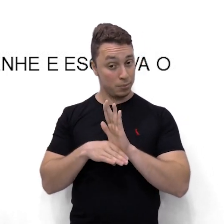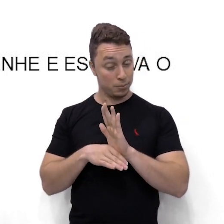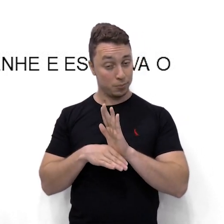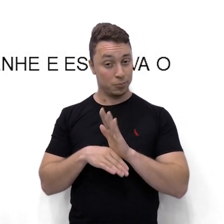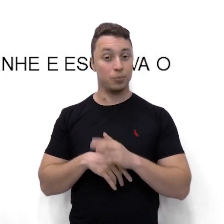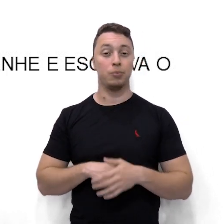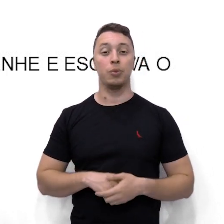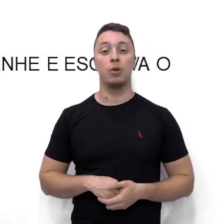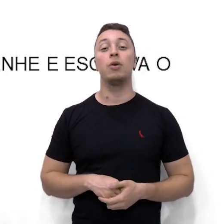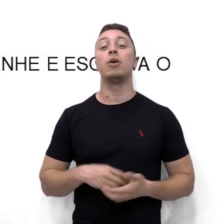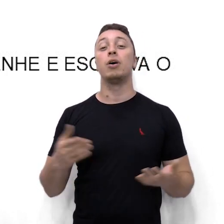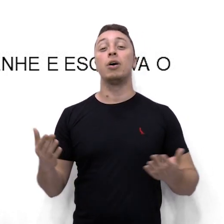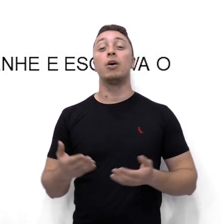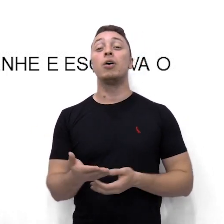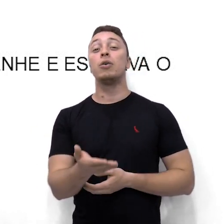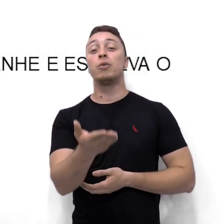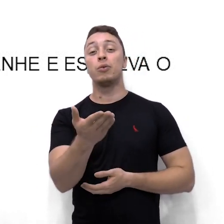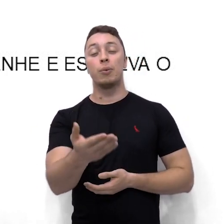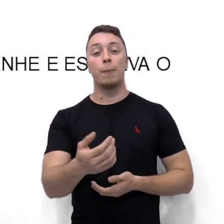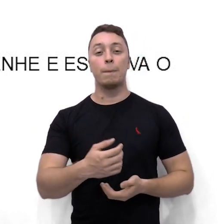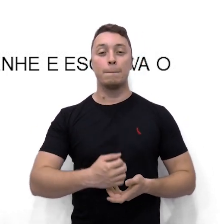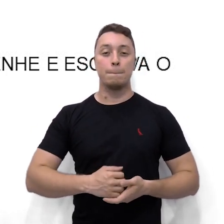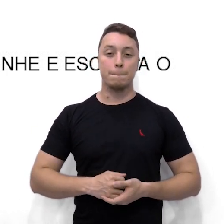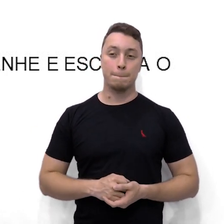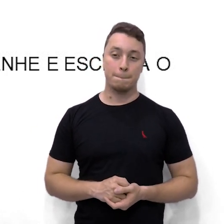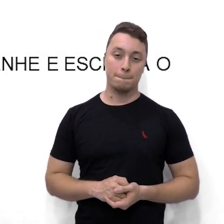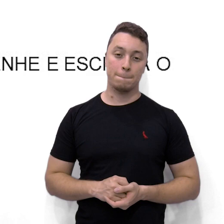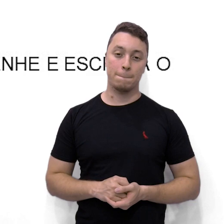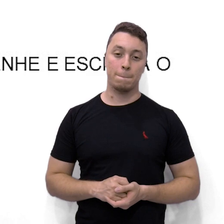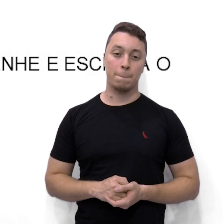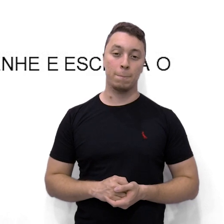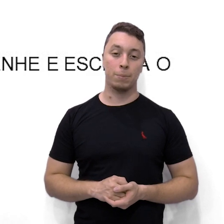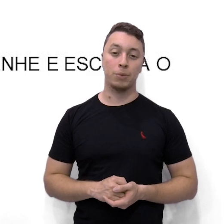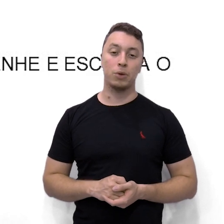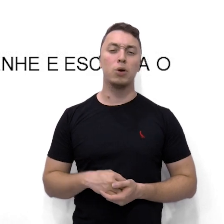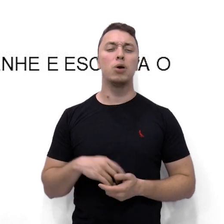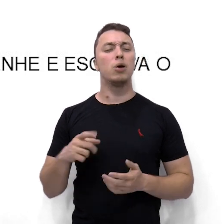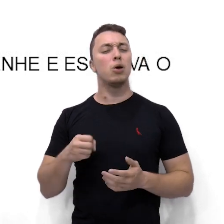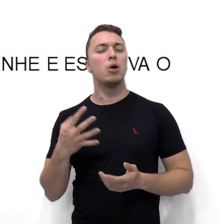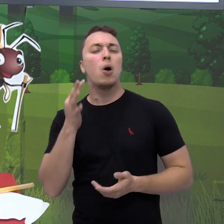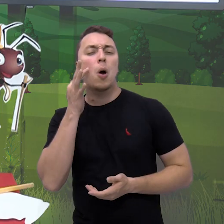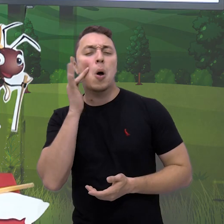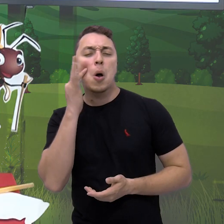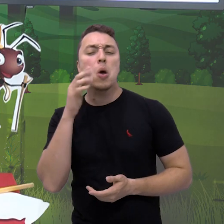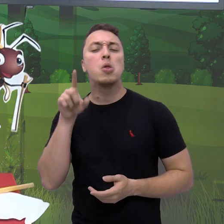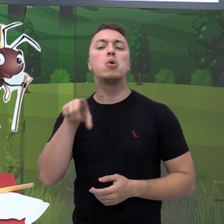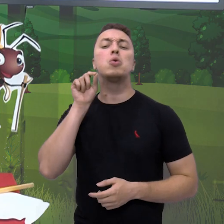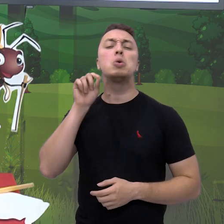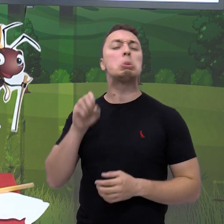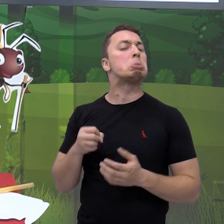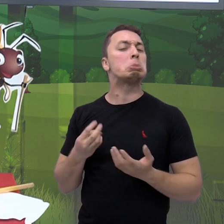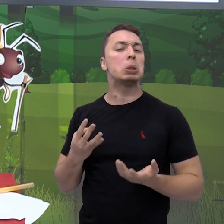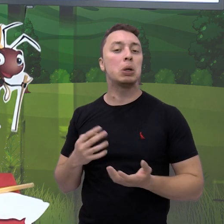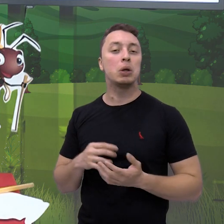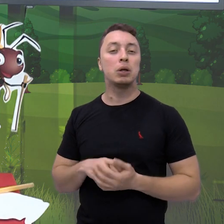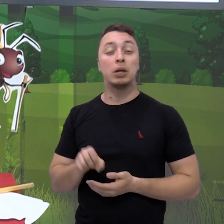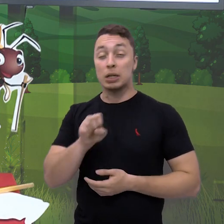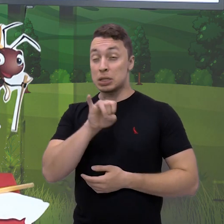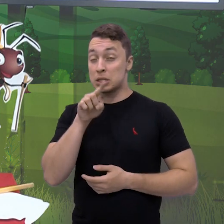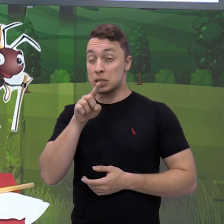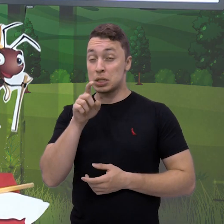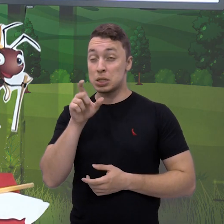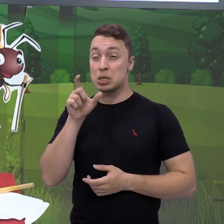você agora vai fazer o seguinte, qual fruta você escolheu para o seu Dudu? Se foi de saquinho mesmo, vamos ver o você fez com aquele